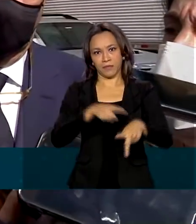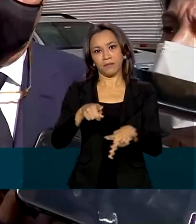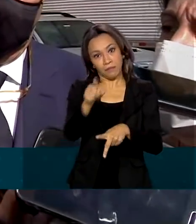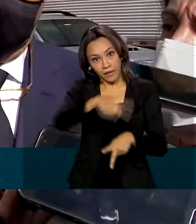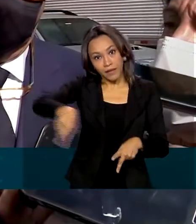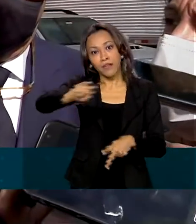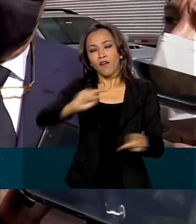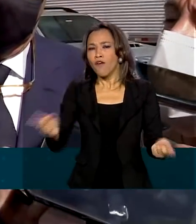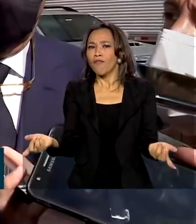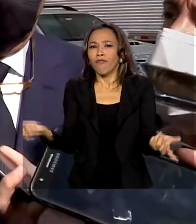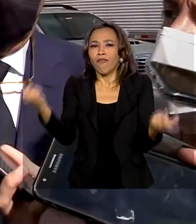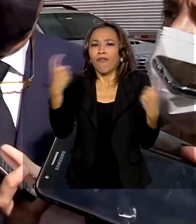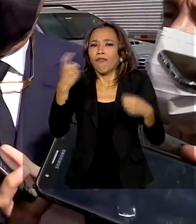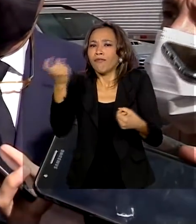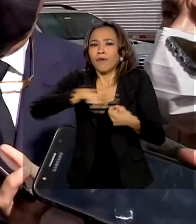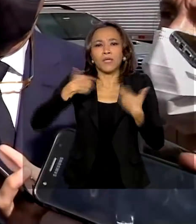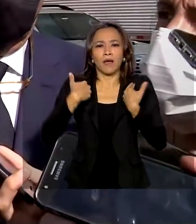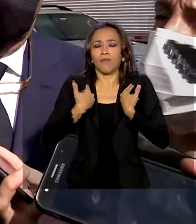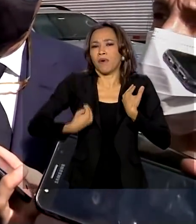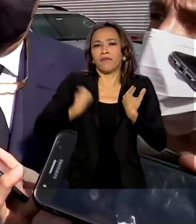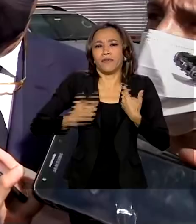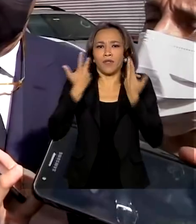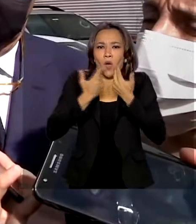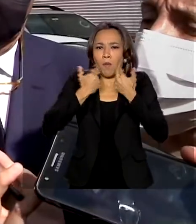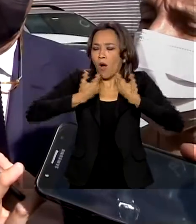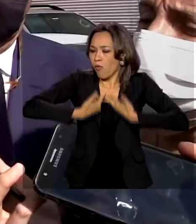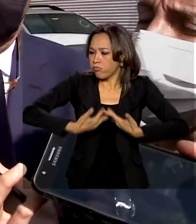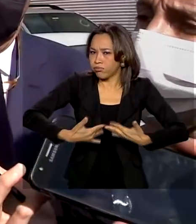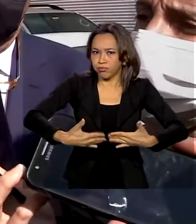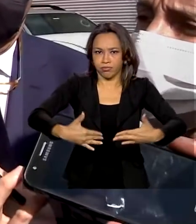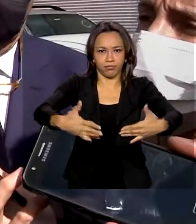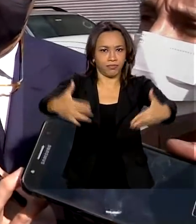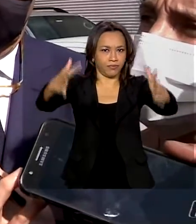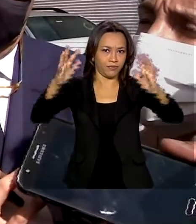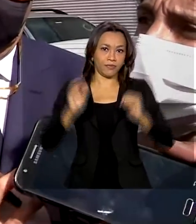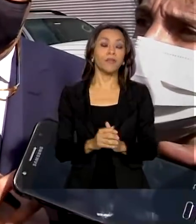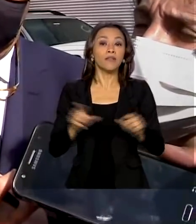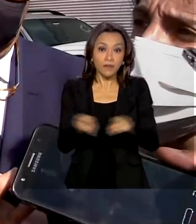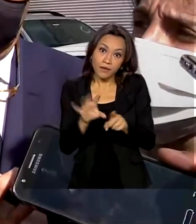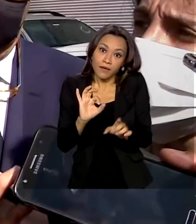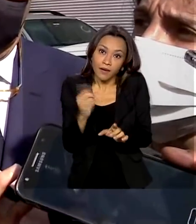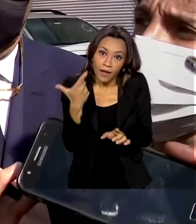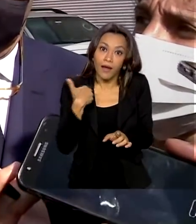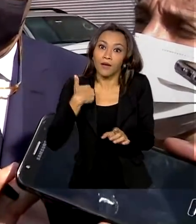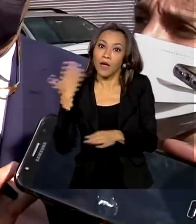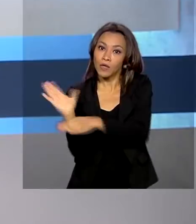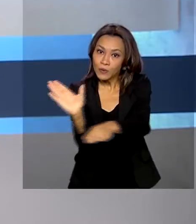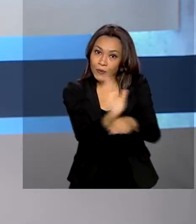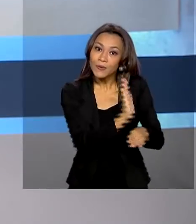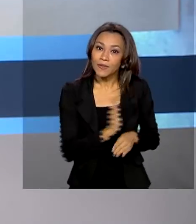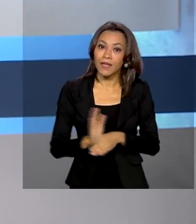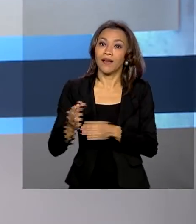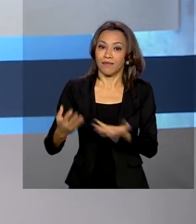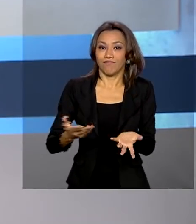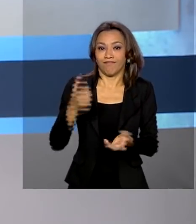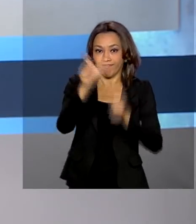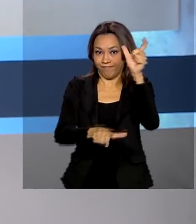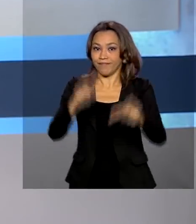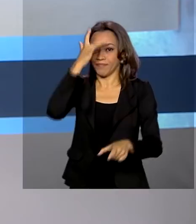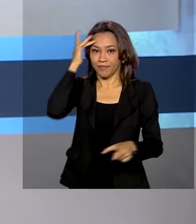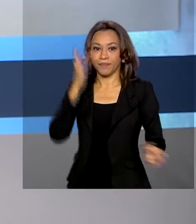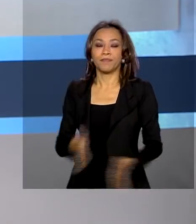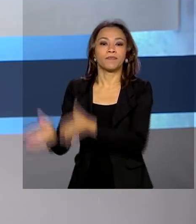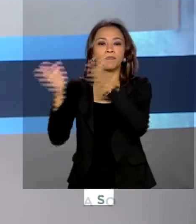a ter uma vida sob um novo normal e, claro, podemos salvar a vida da população. E de